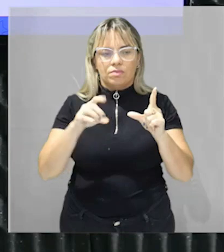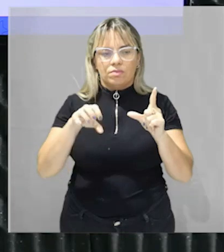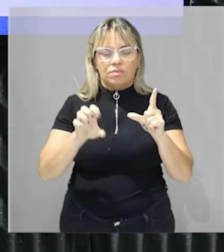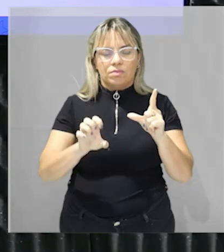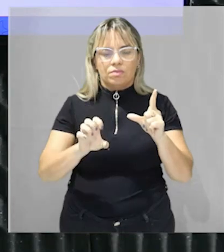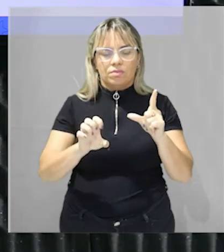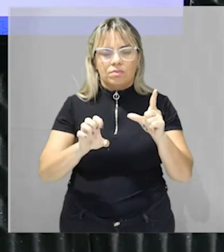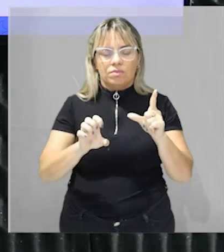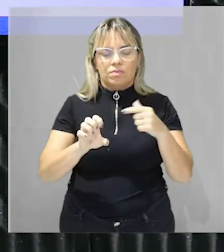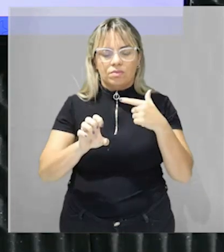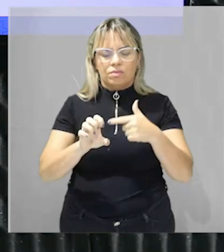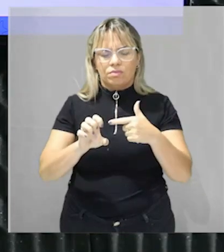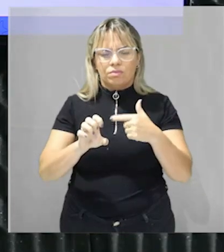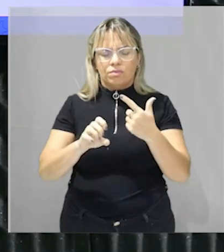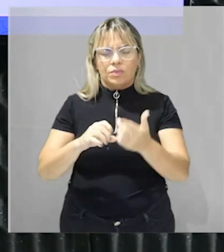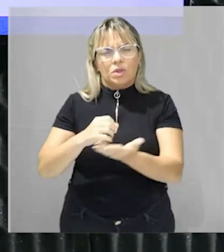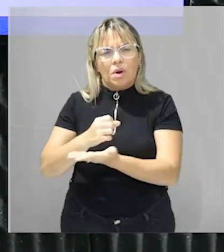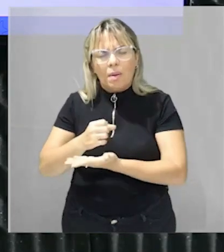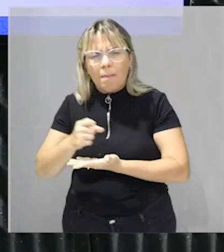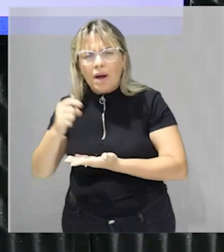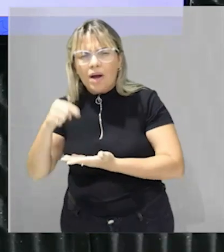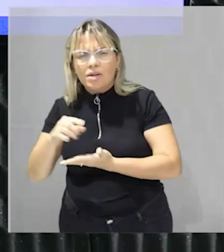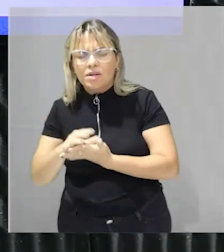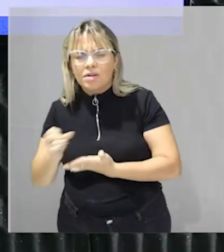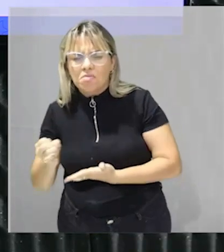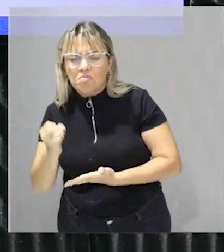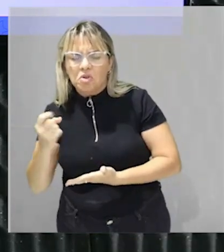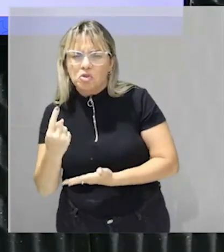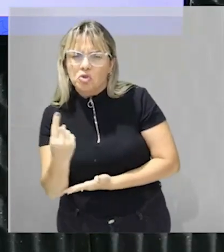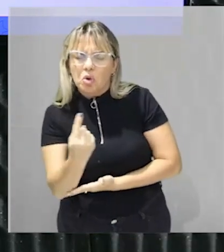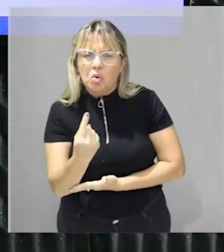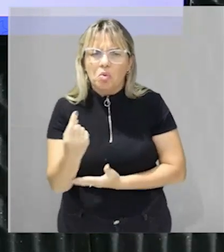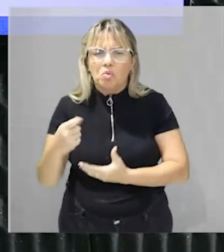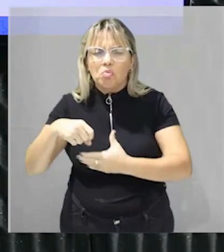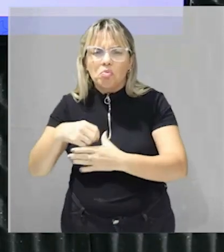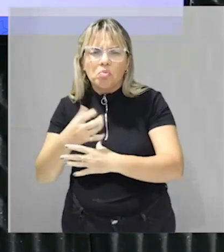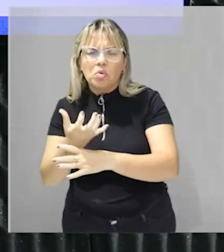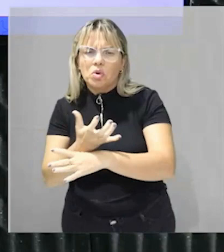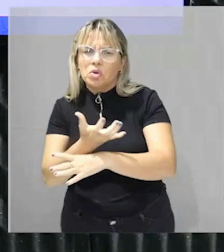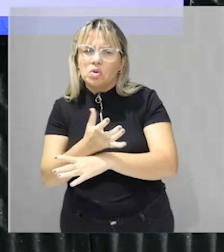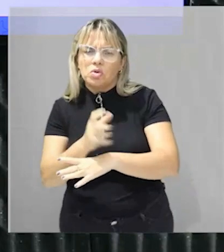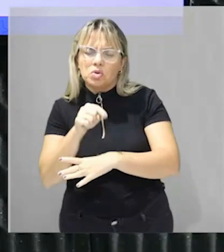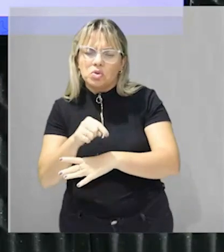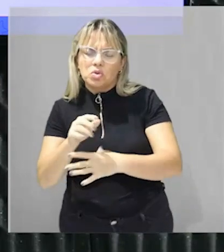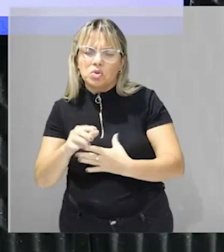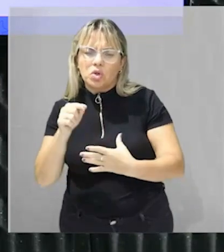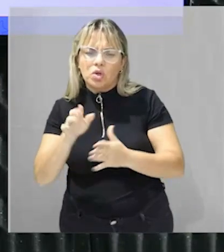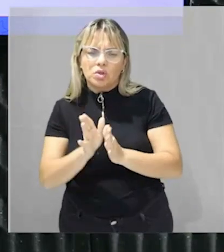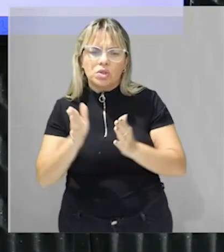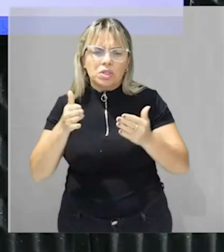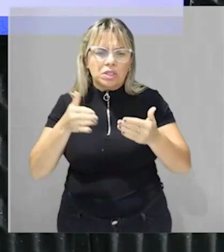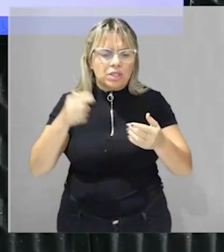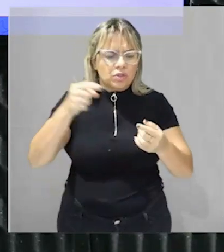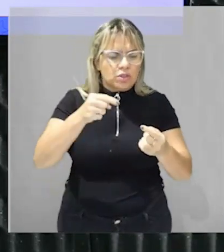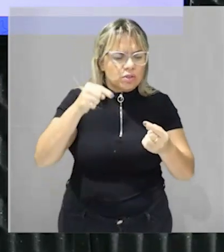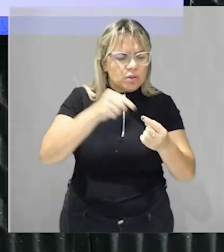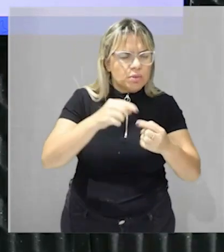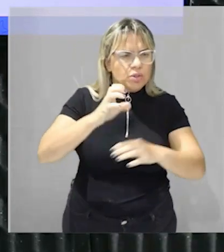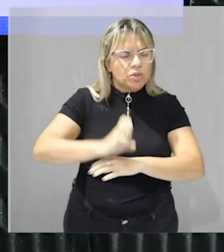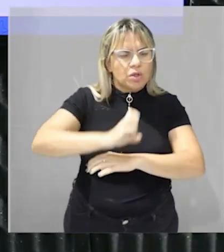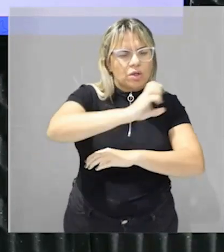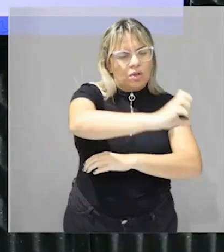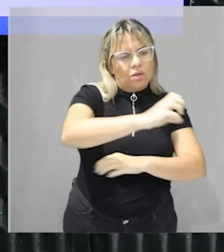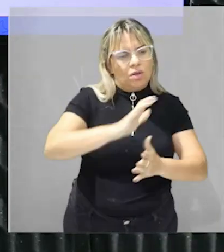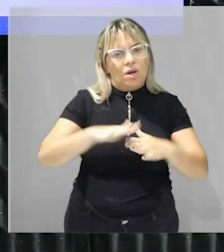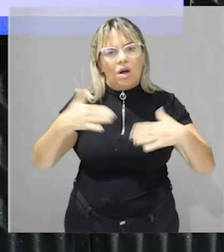baseado em uma só produção e um só cultivo voltado aí normalmente para exportação uma consequência surgiu aí